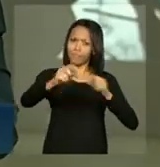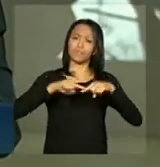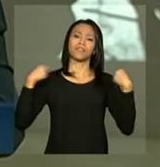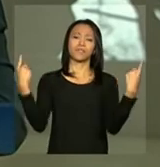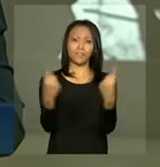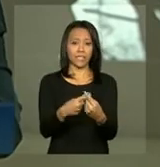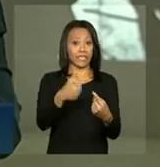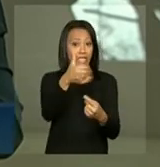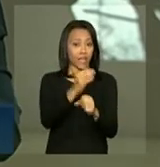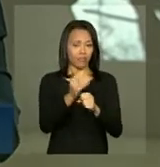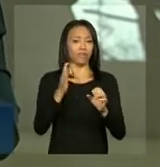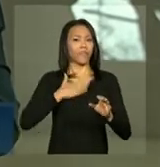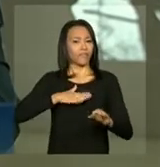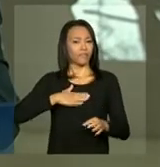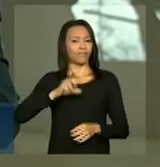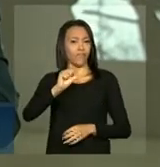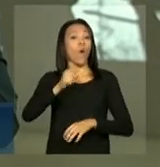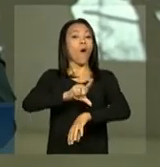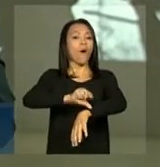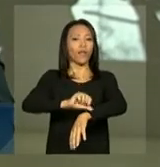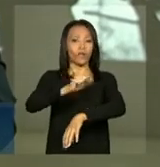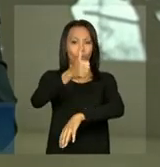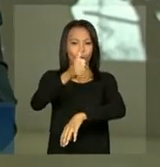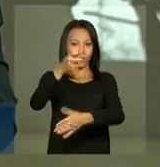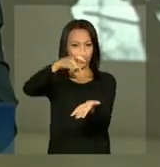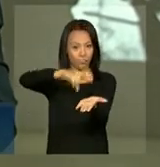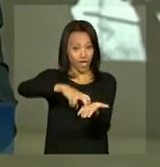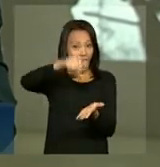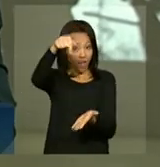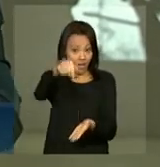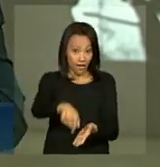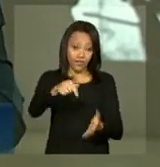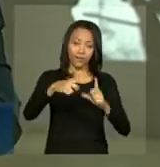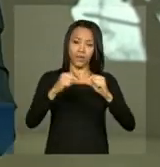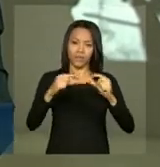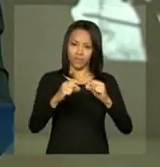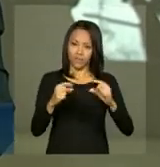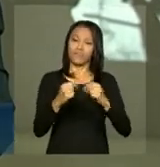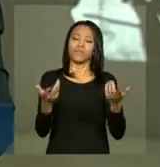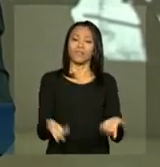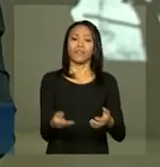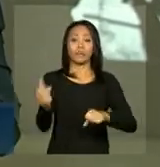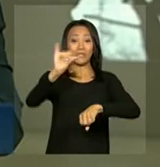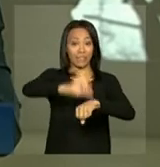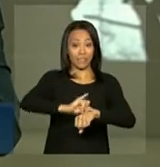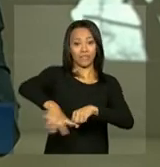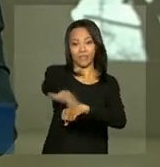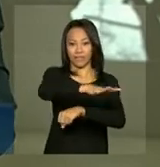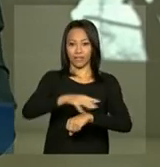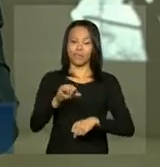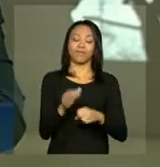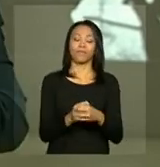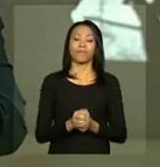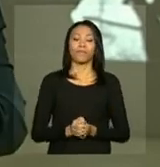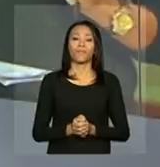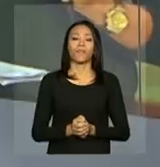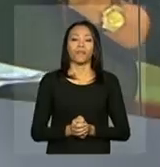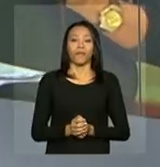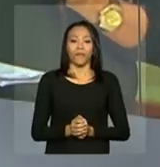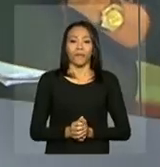década do Bolsa Família vai ter início às 11 horas da manhã, aqui no Museu da República, no centro de Brasília. Malu.